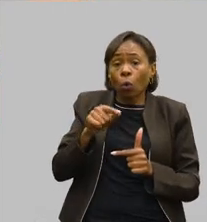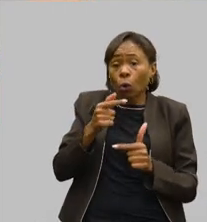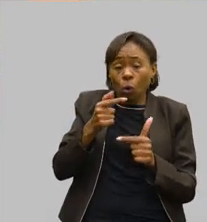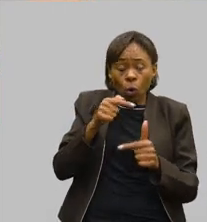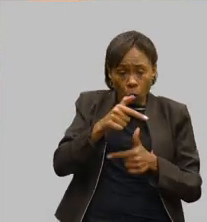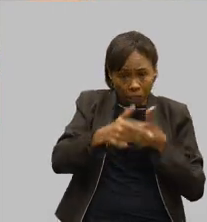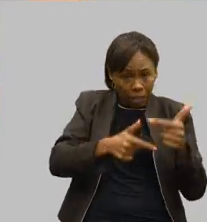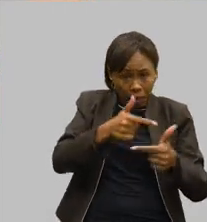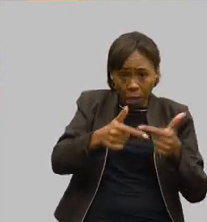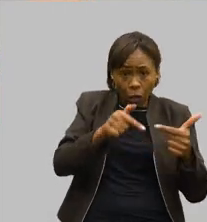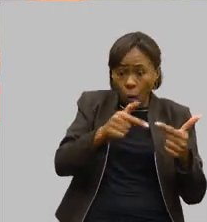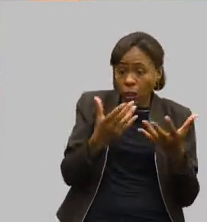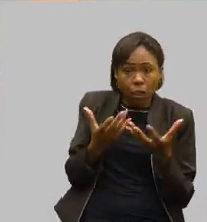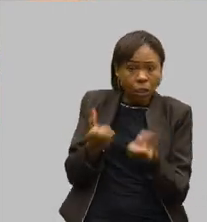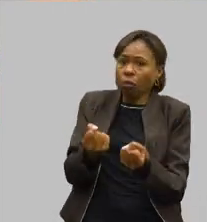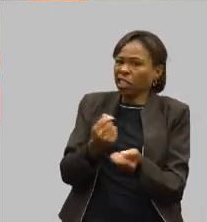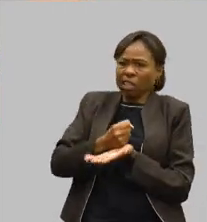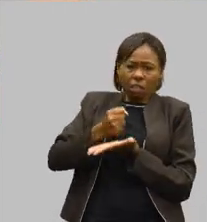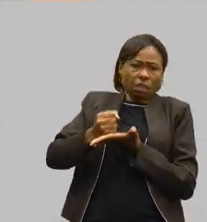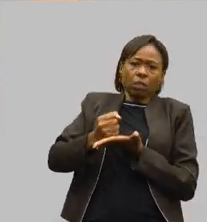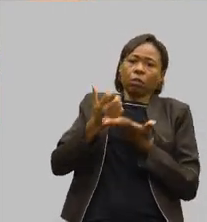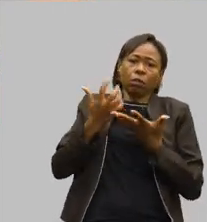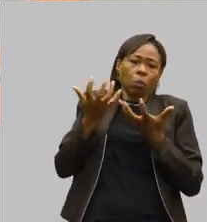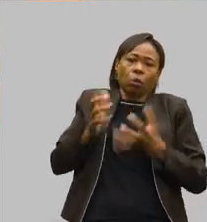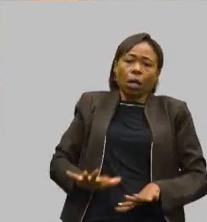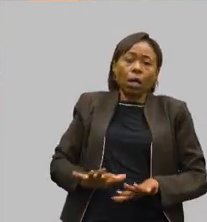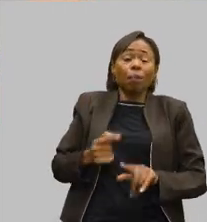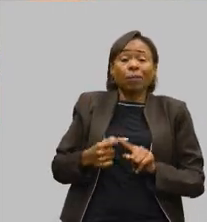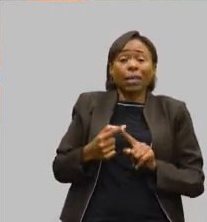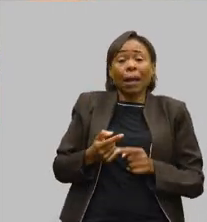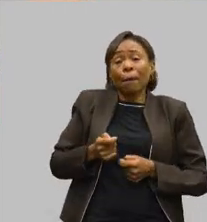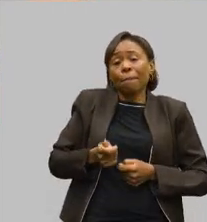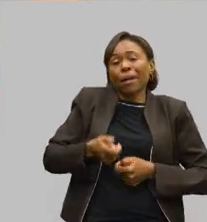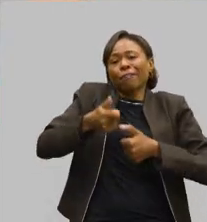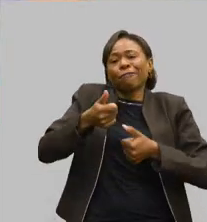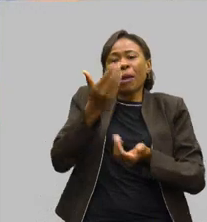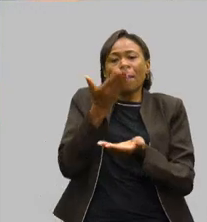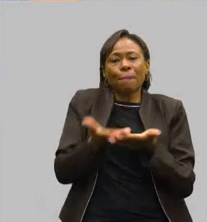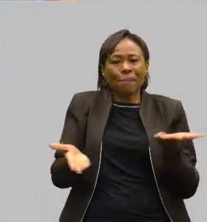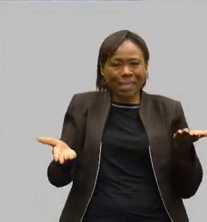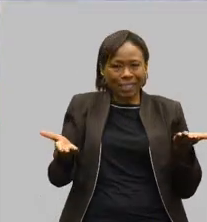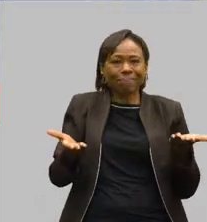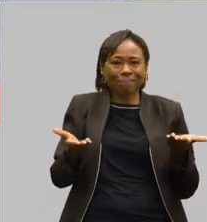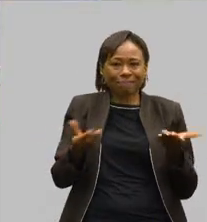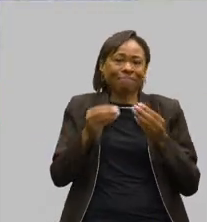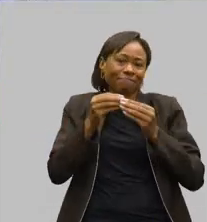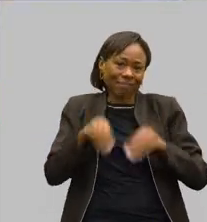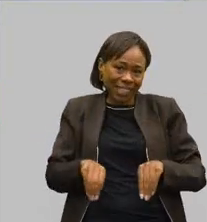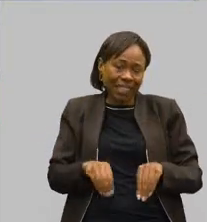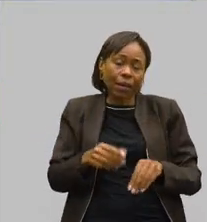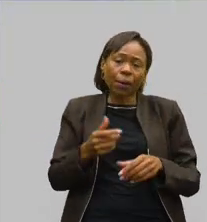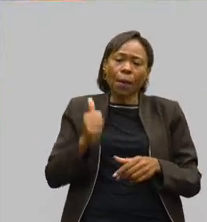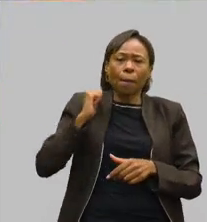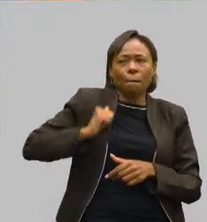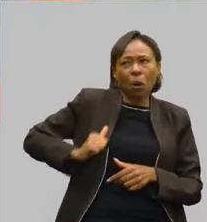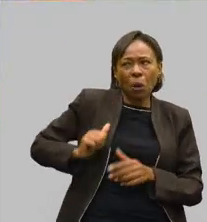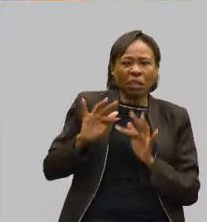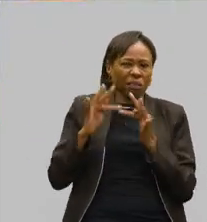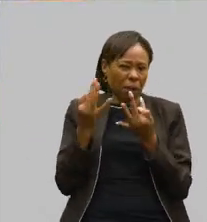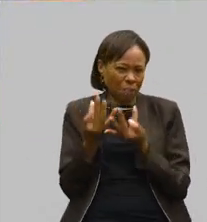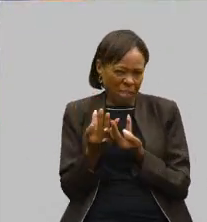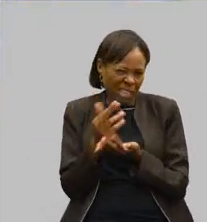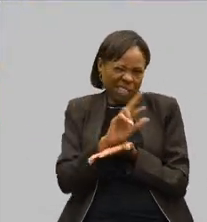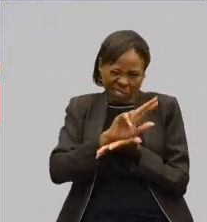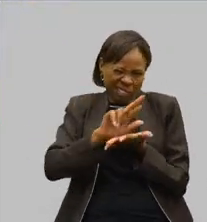aceita. Porque, se ele registrar, ele perde os benefícios que ele tem de Bolsa Família e um monte de coisa lá no estado dele